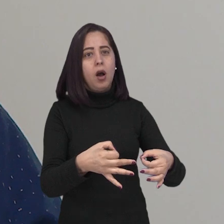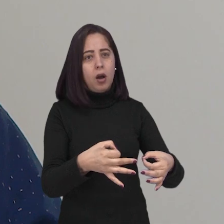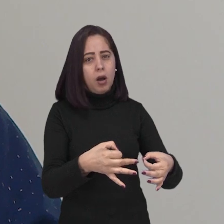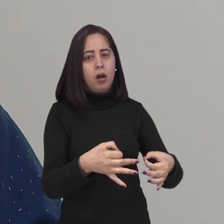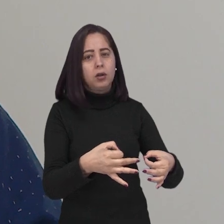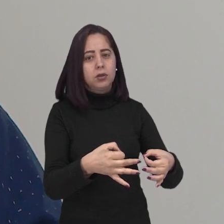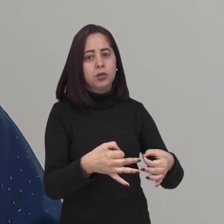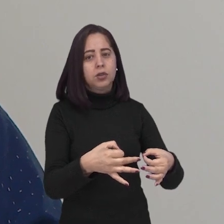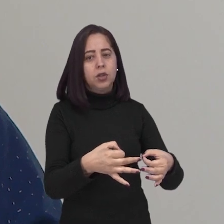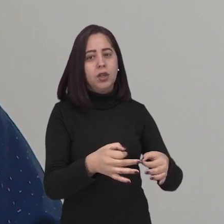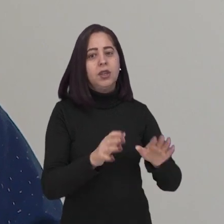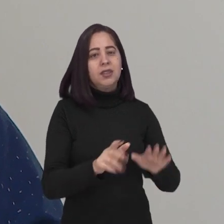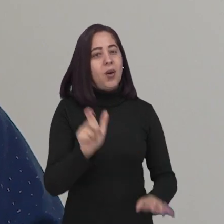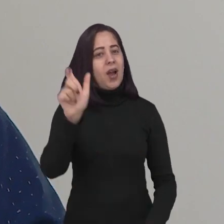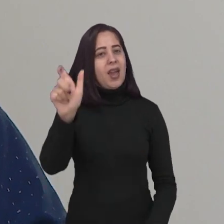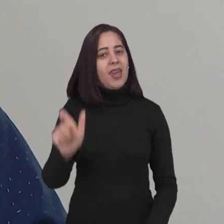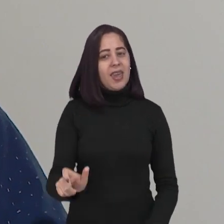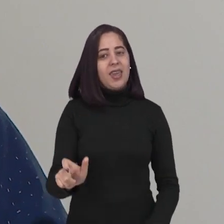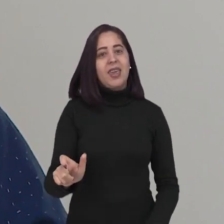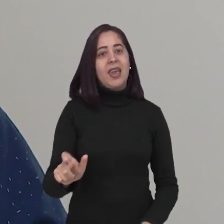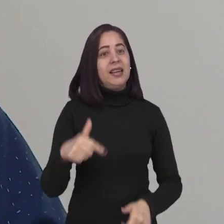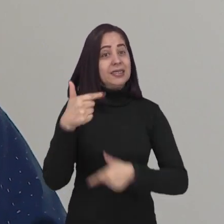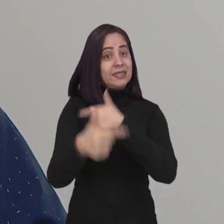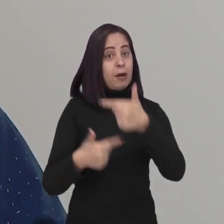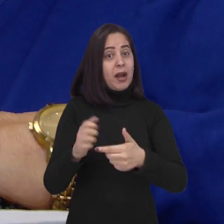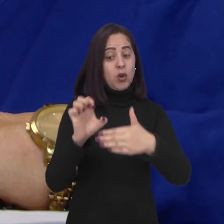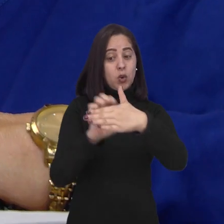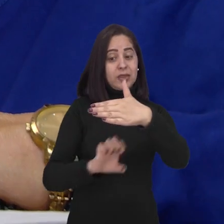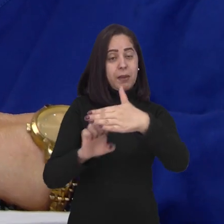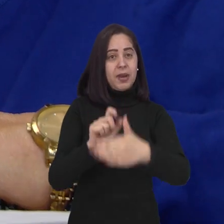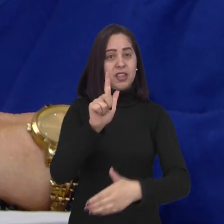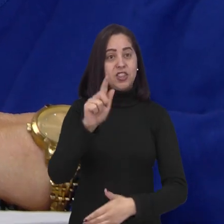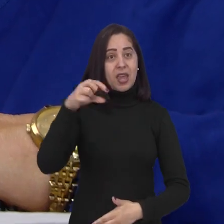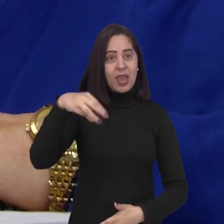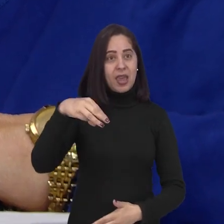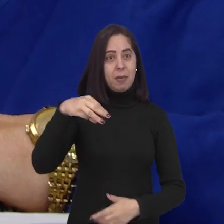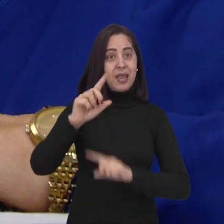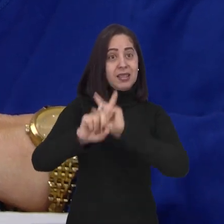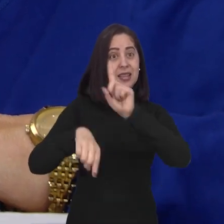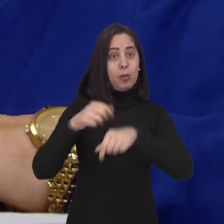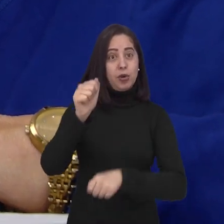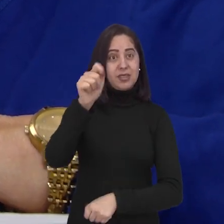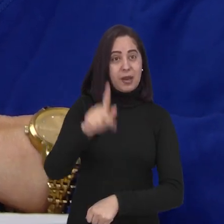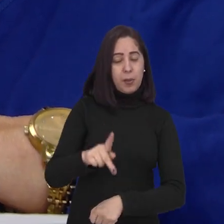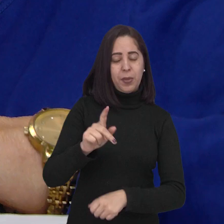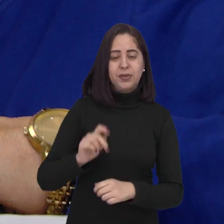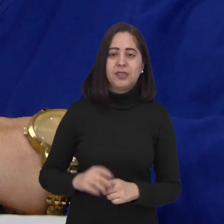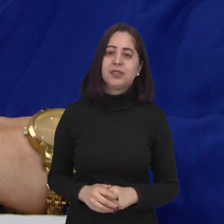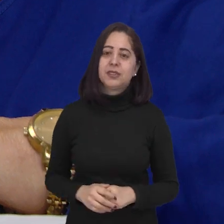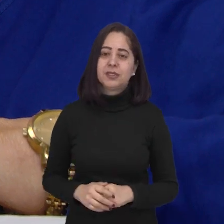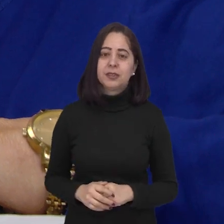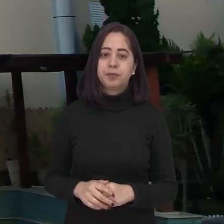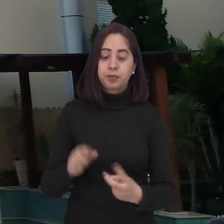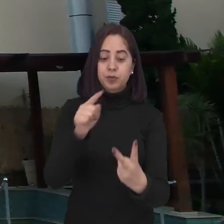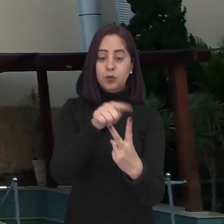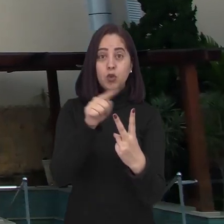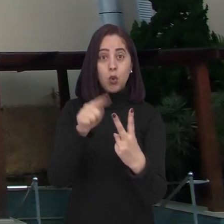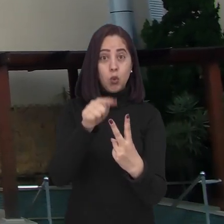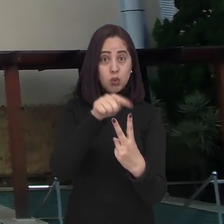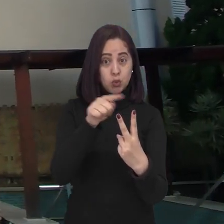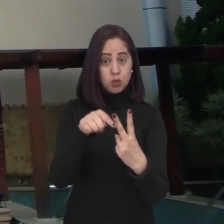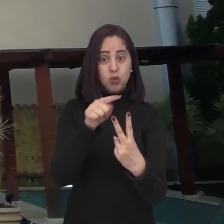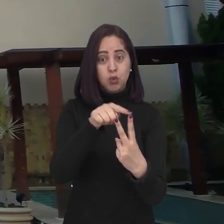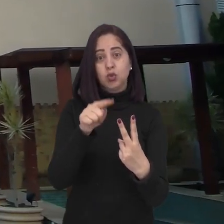E foi pela excelência no trabalho que o Wilson e a esposa Ruth